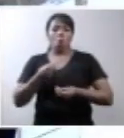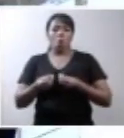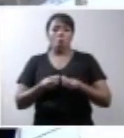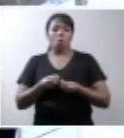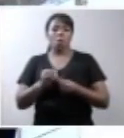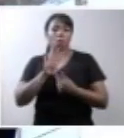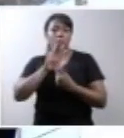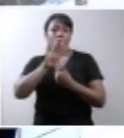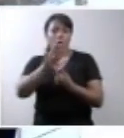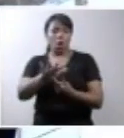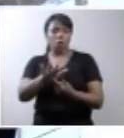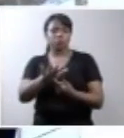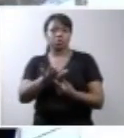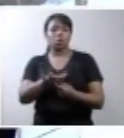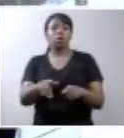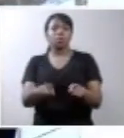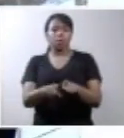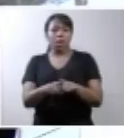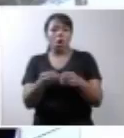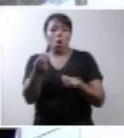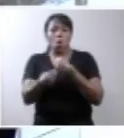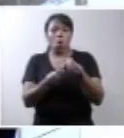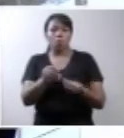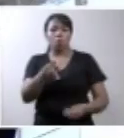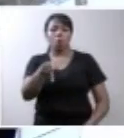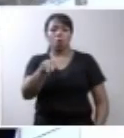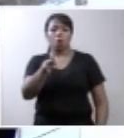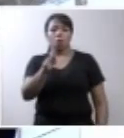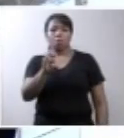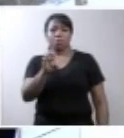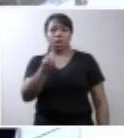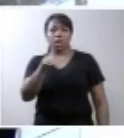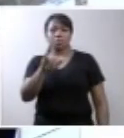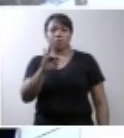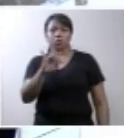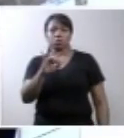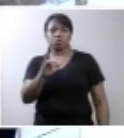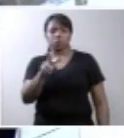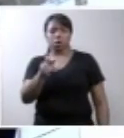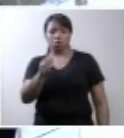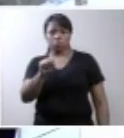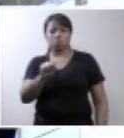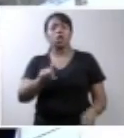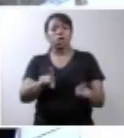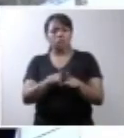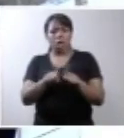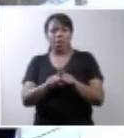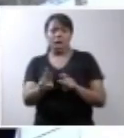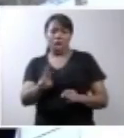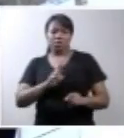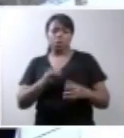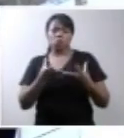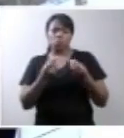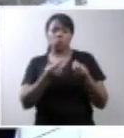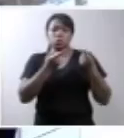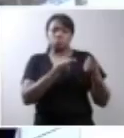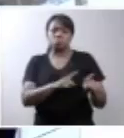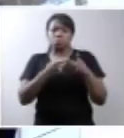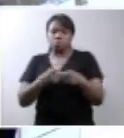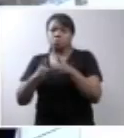reflexos primitivos e a criança responde a vários estímulos. Então, eu diria que o mais